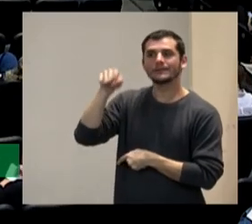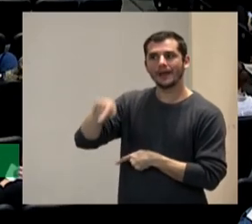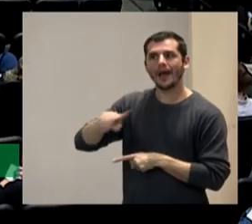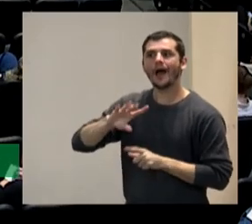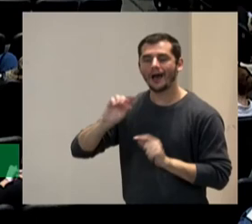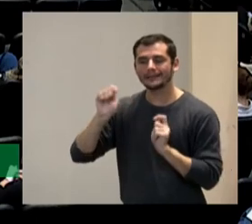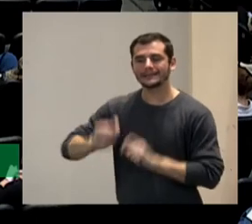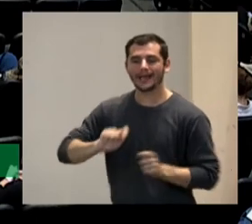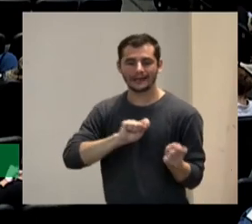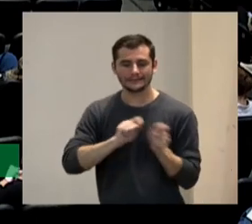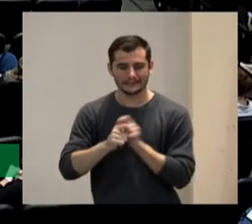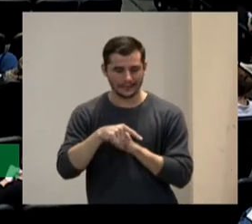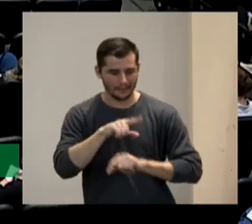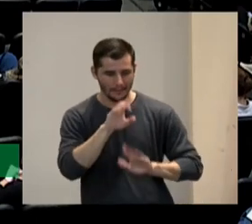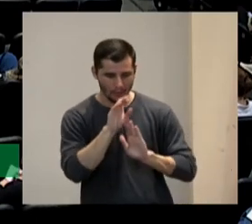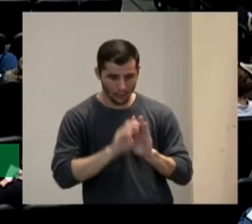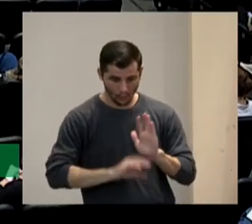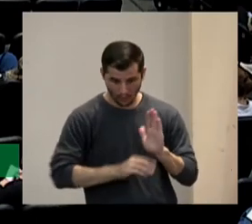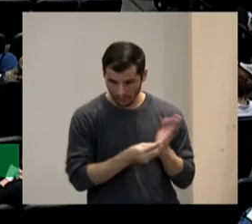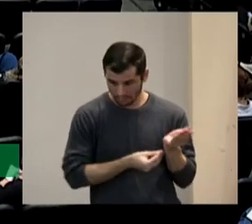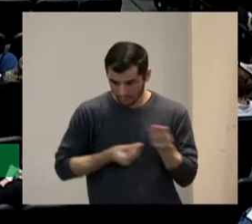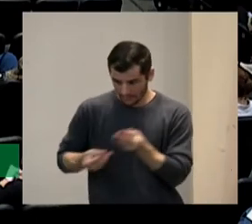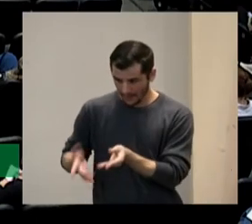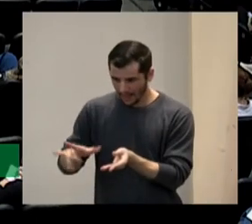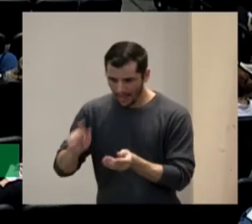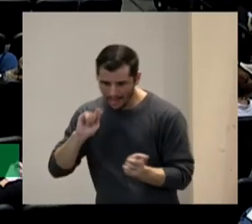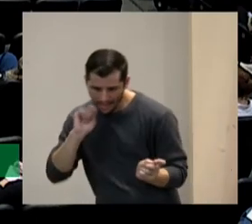com o currículo que é colocado na mão dele